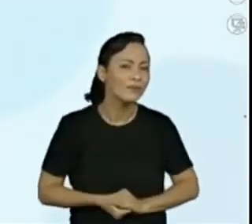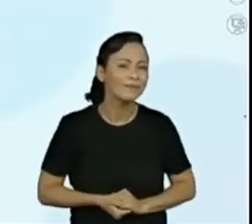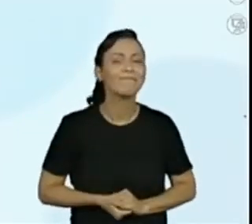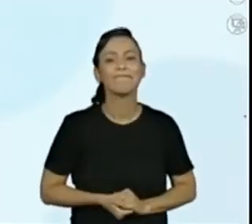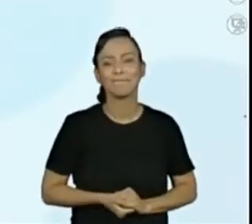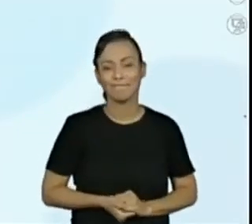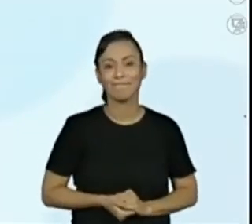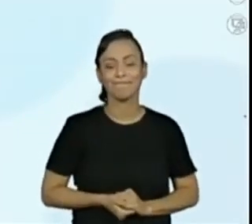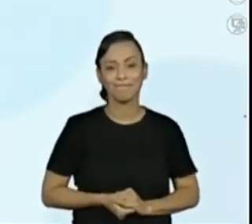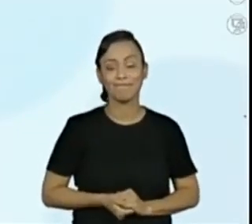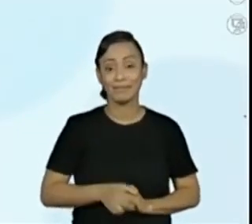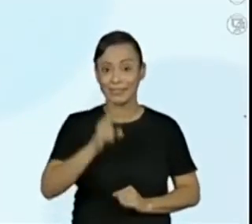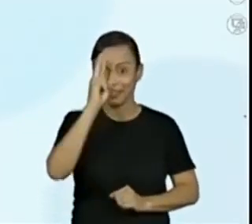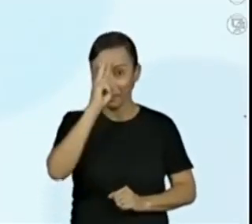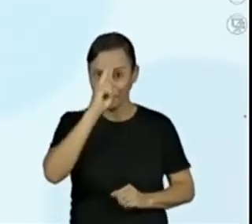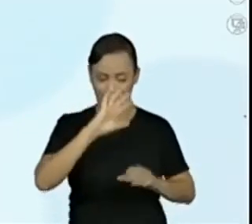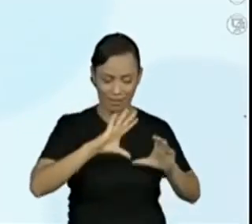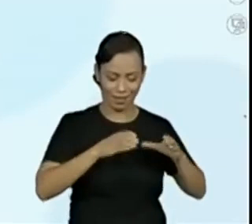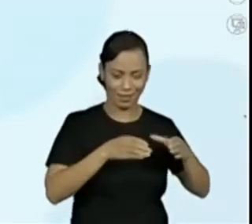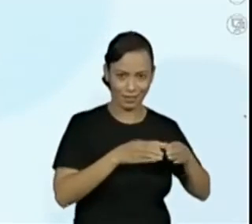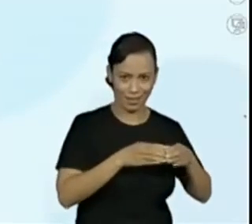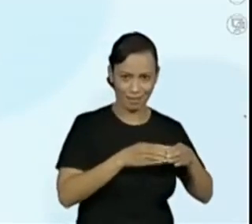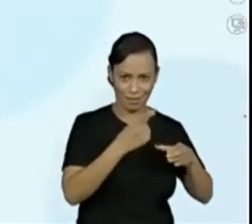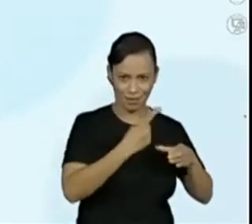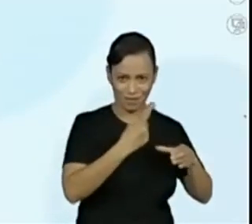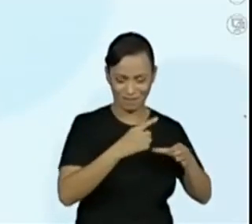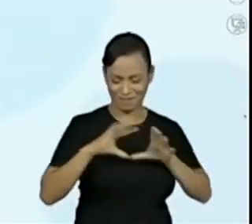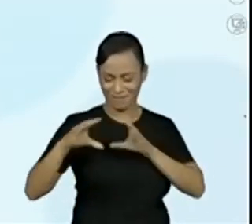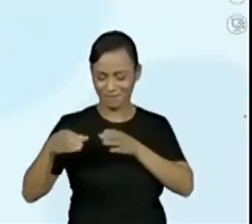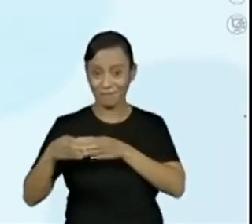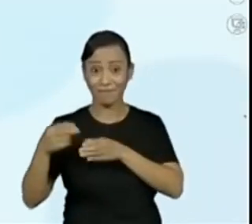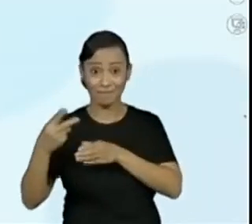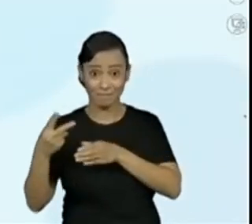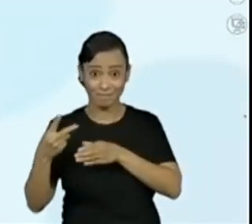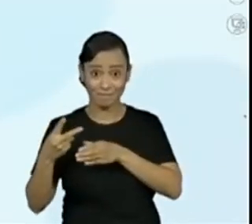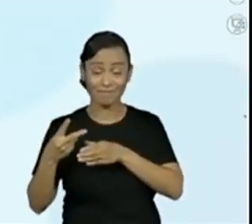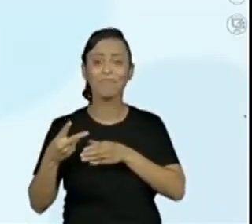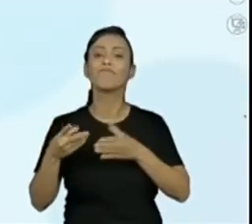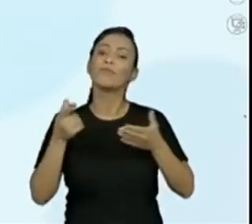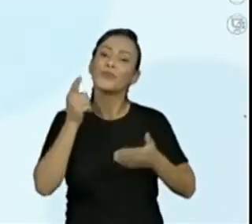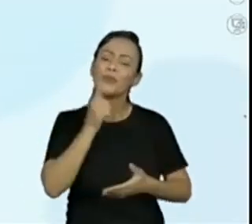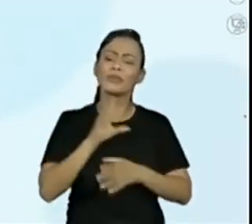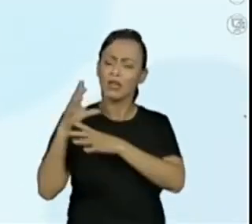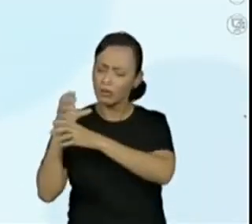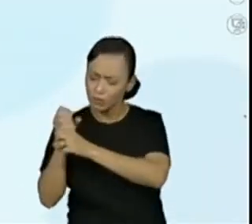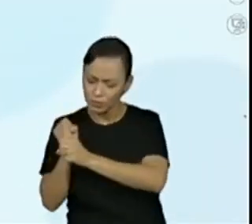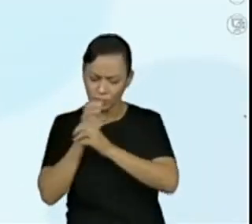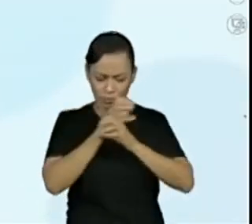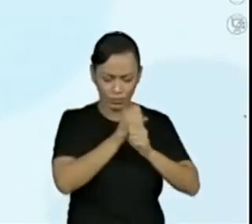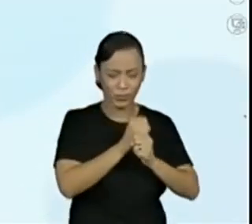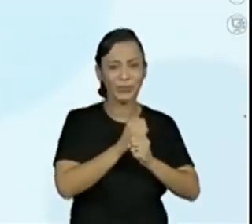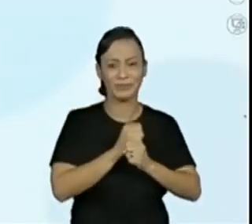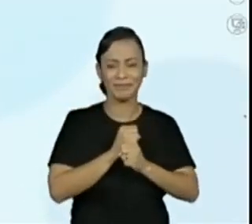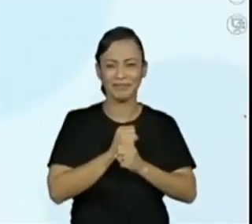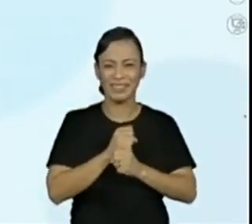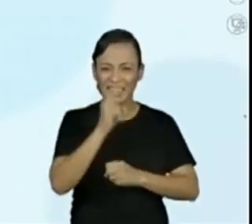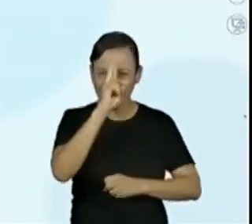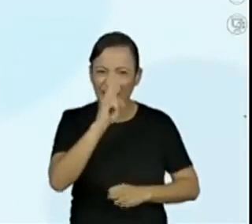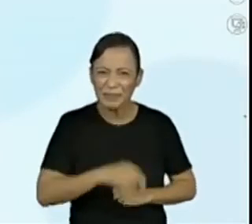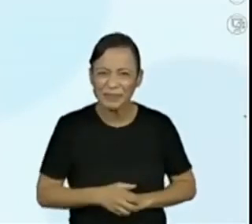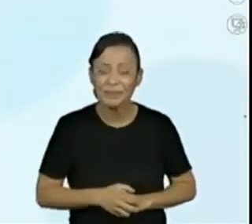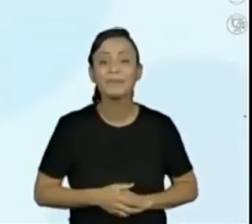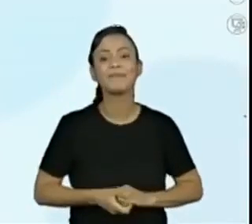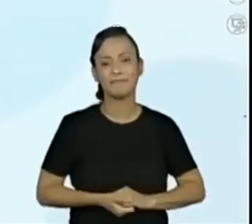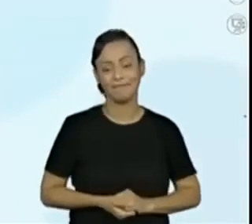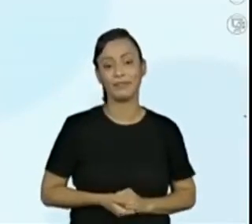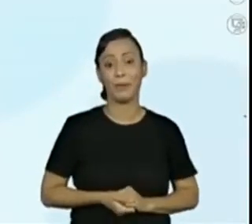Lembrar das duas equipes que estavam participando, né? Que a professora havia separado. Exatamente. Duas equipes. E numa